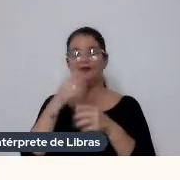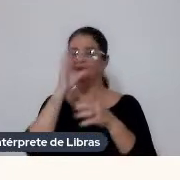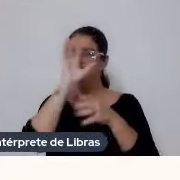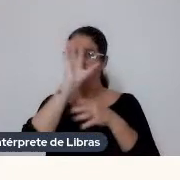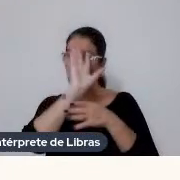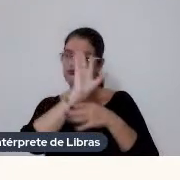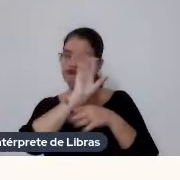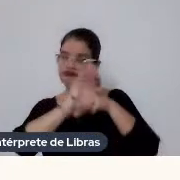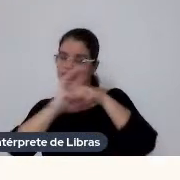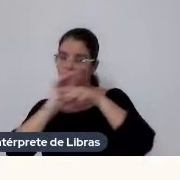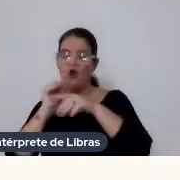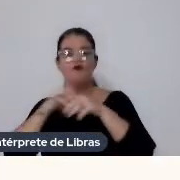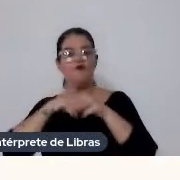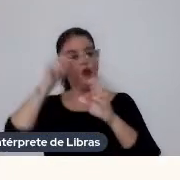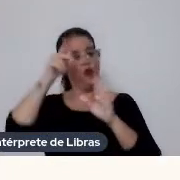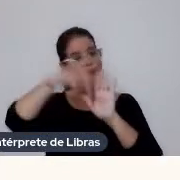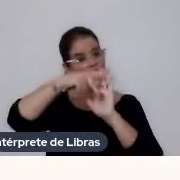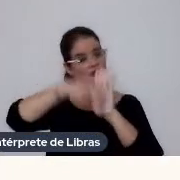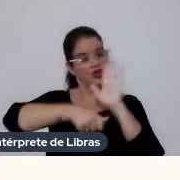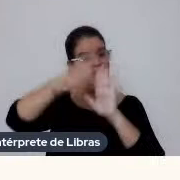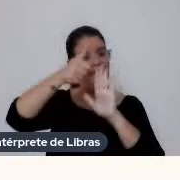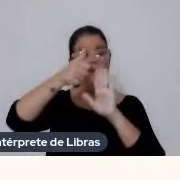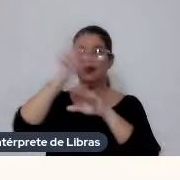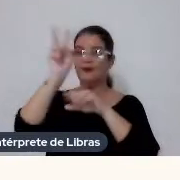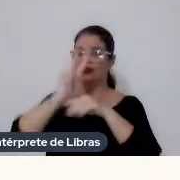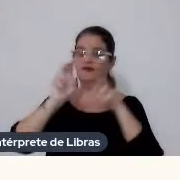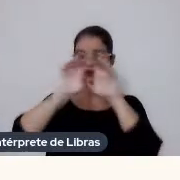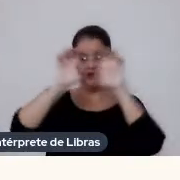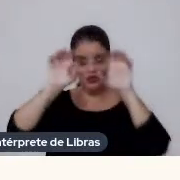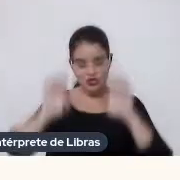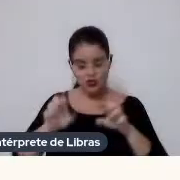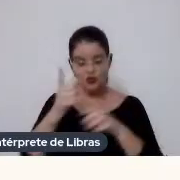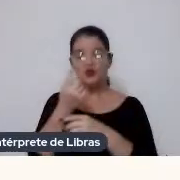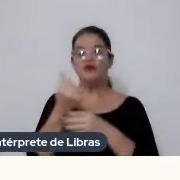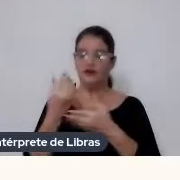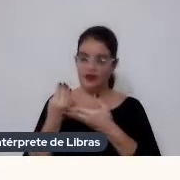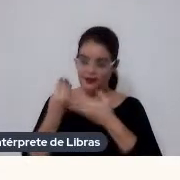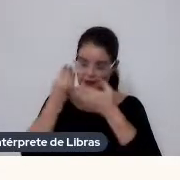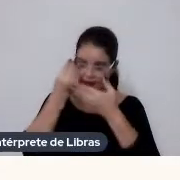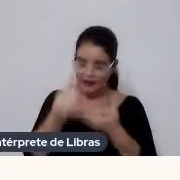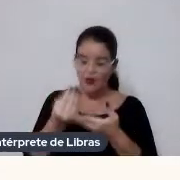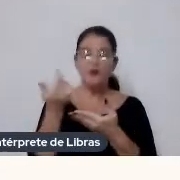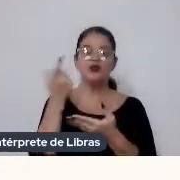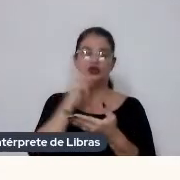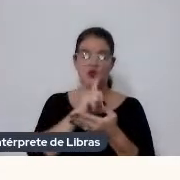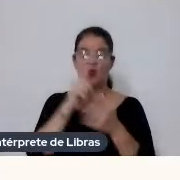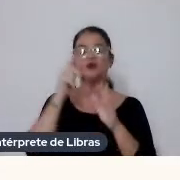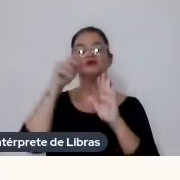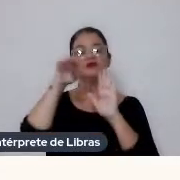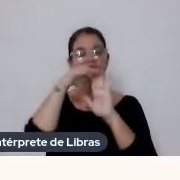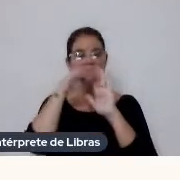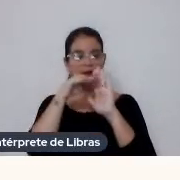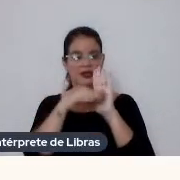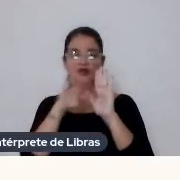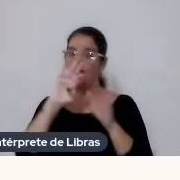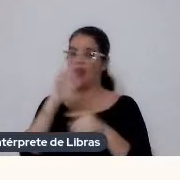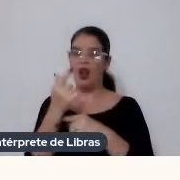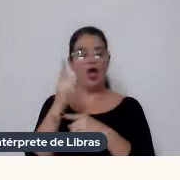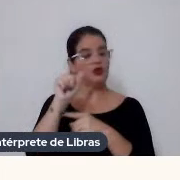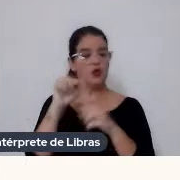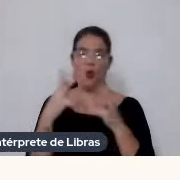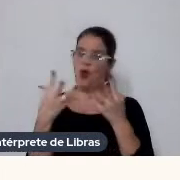Pela primeira vez Deu uma estrutura financeira Para que a gente conseguisse Se planejar Claro que não era uma